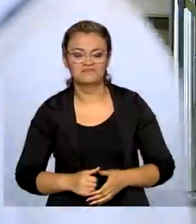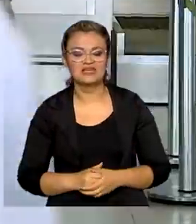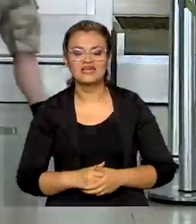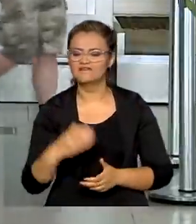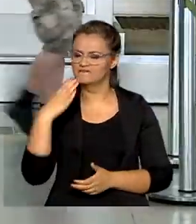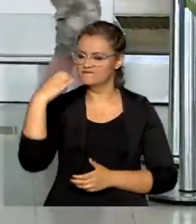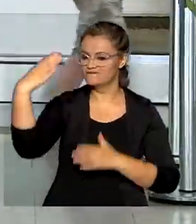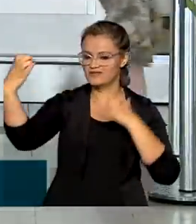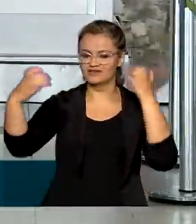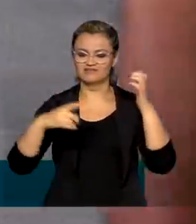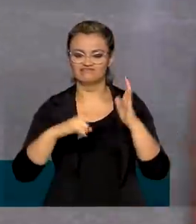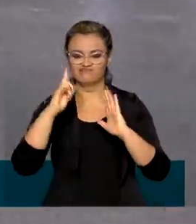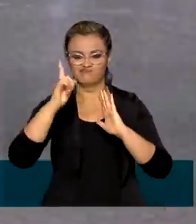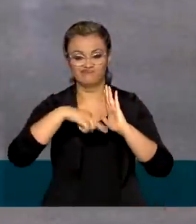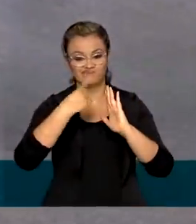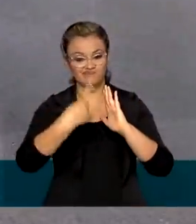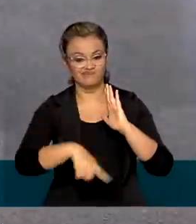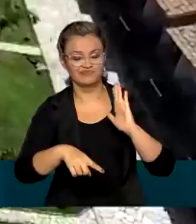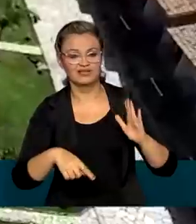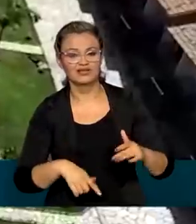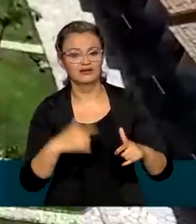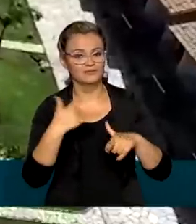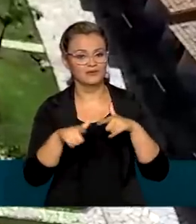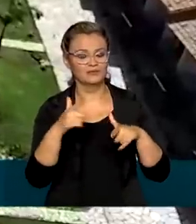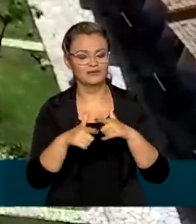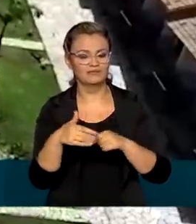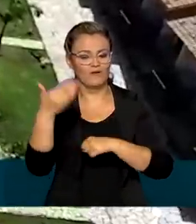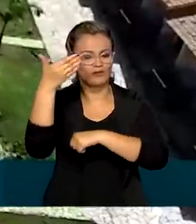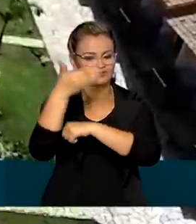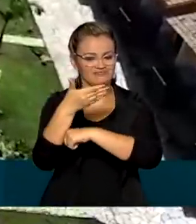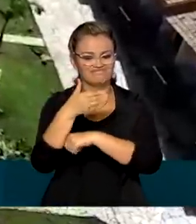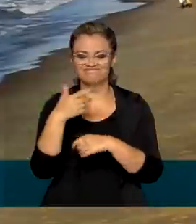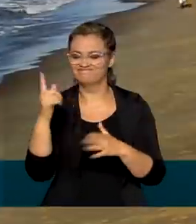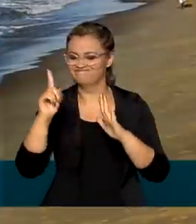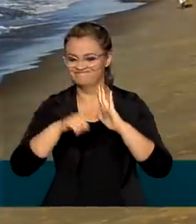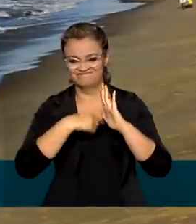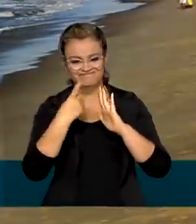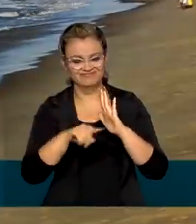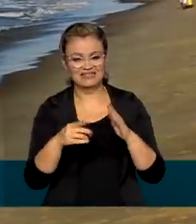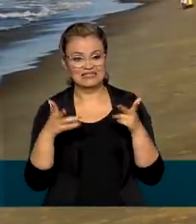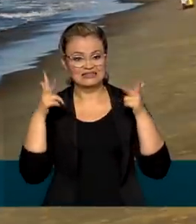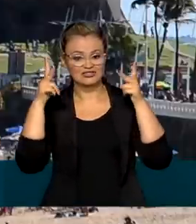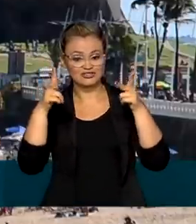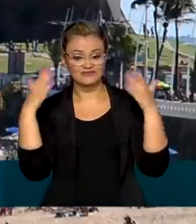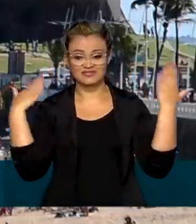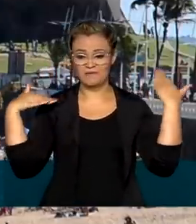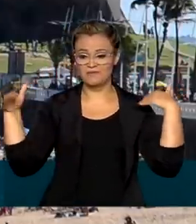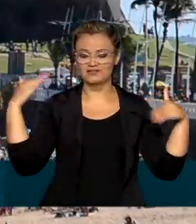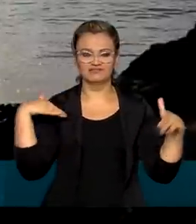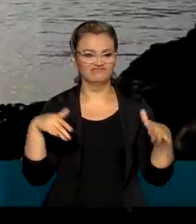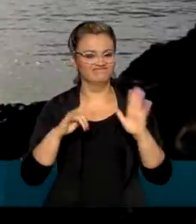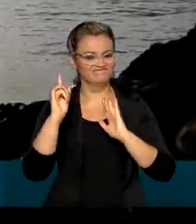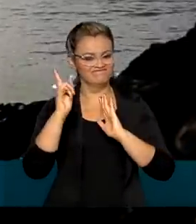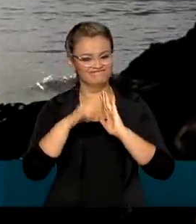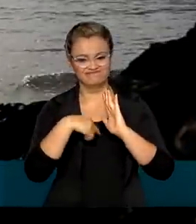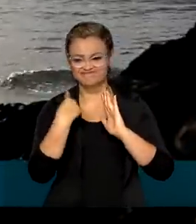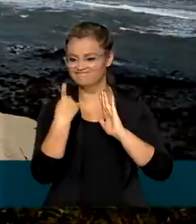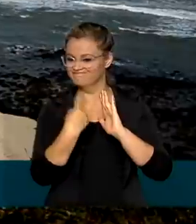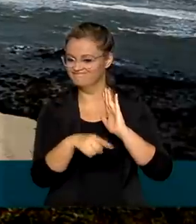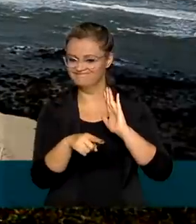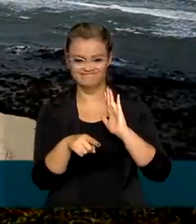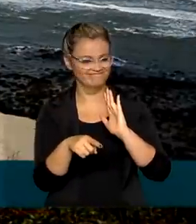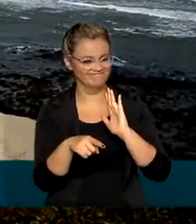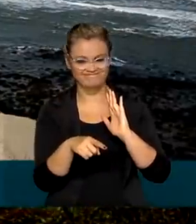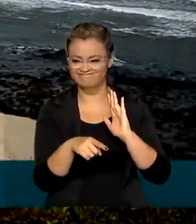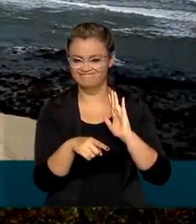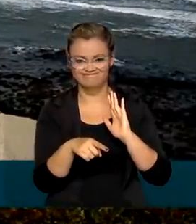Viagens canceladas, problemas com hospedagem, atividades de lazer e passeios programados, mas